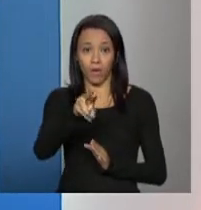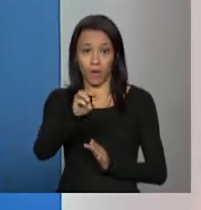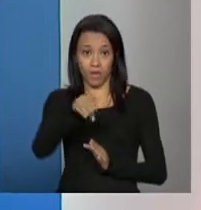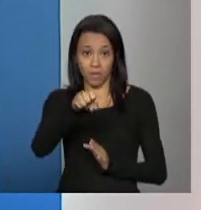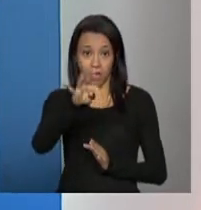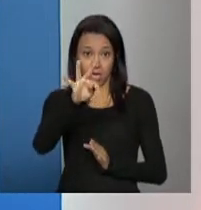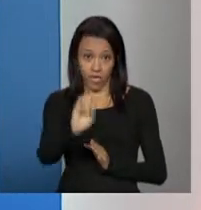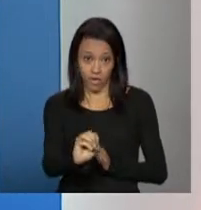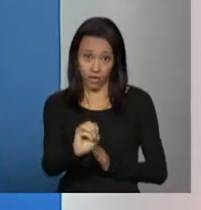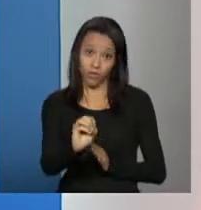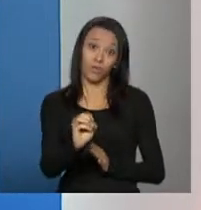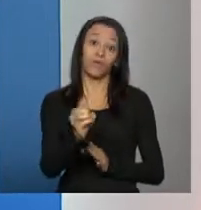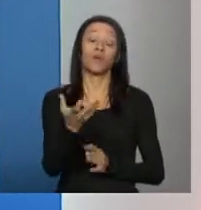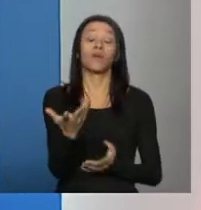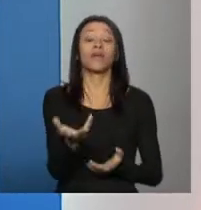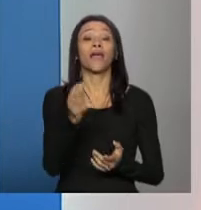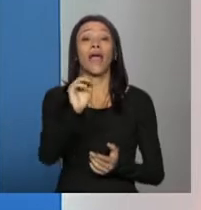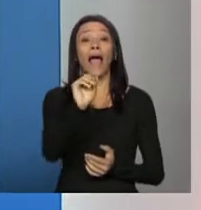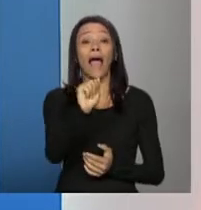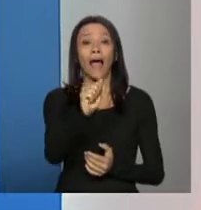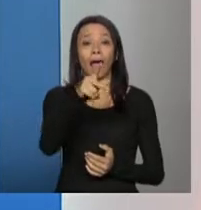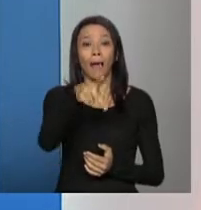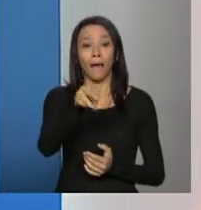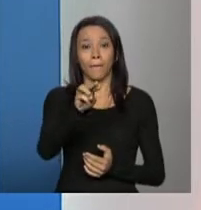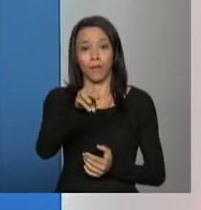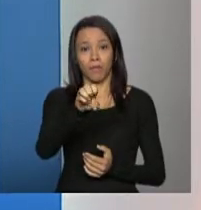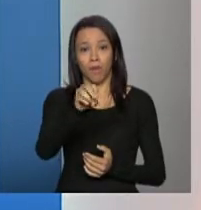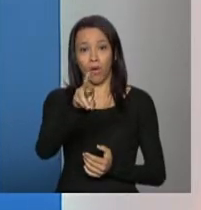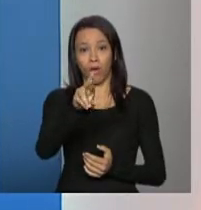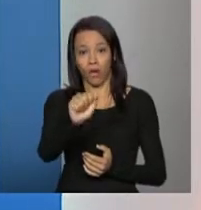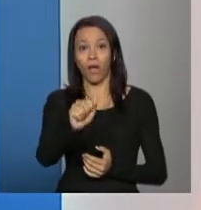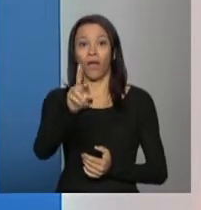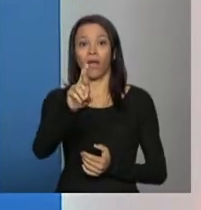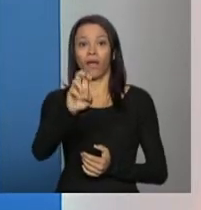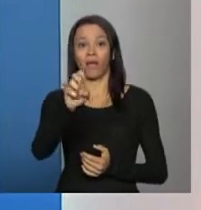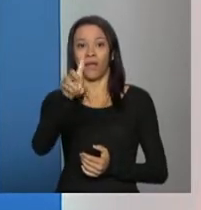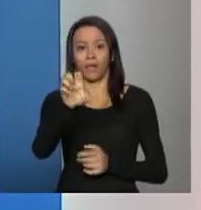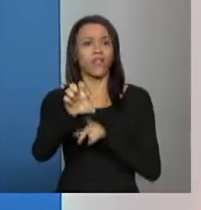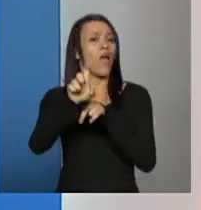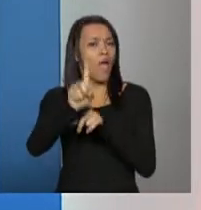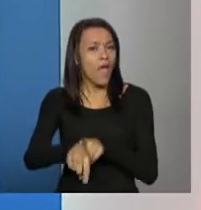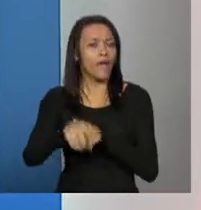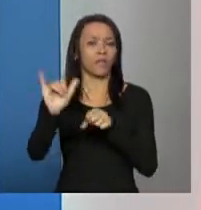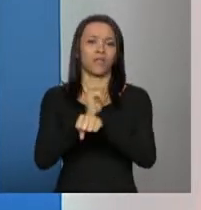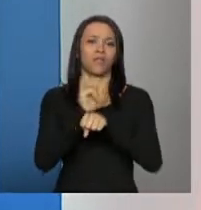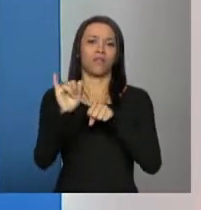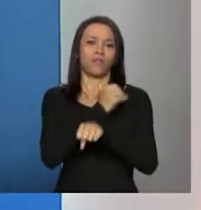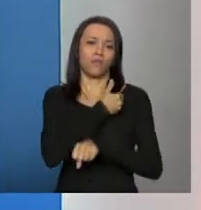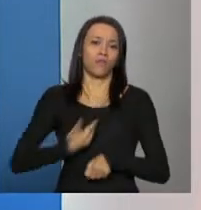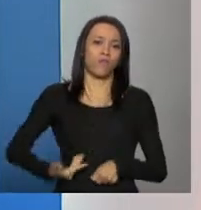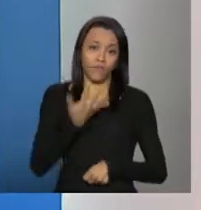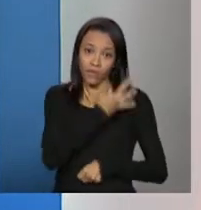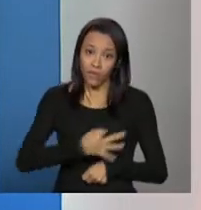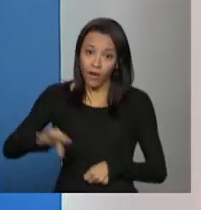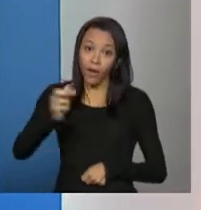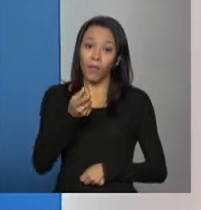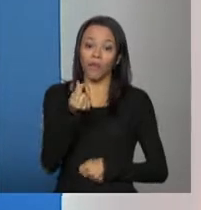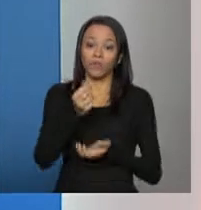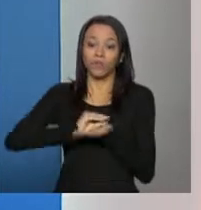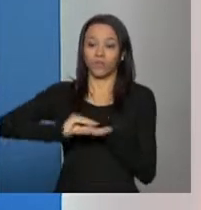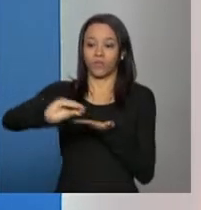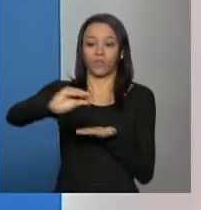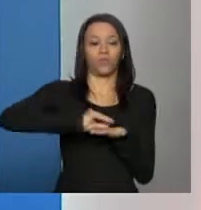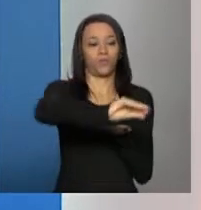apelido dele é o Aprimora Rede. Essa é uma estratégia do Governo Federal para incentivar financeiramente os municípios